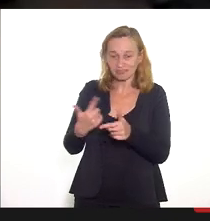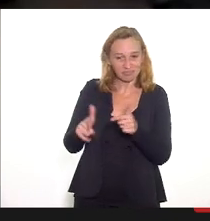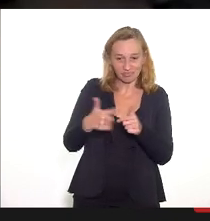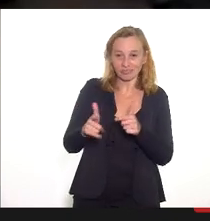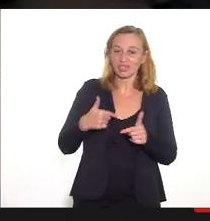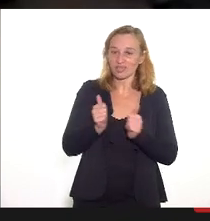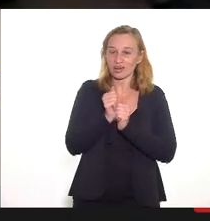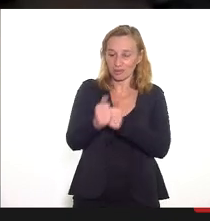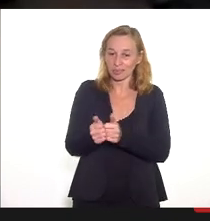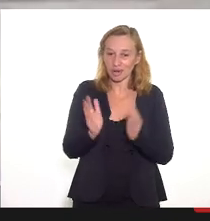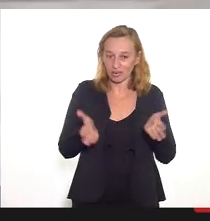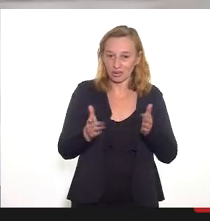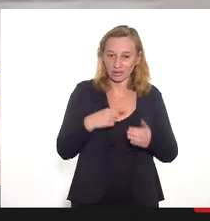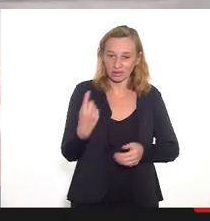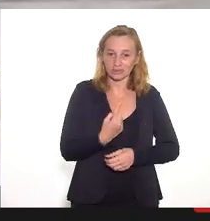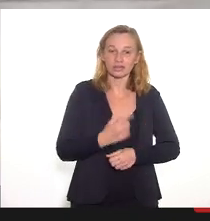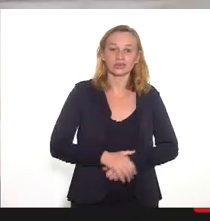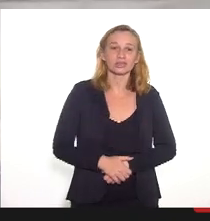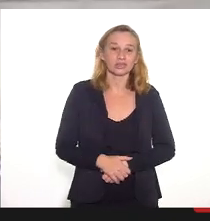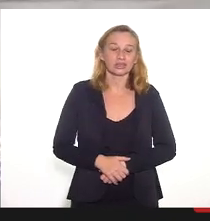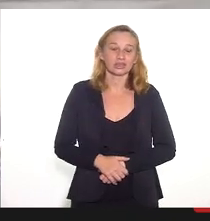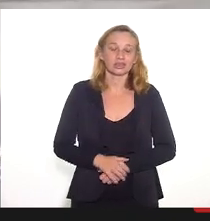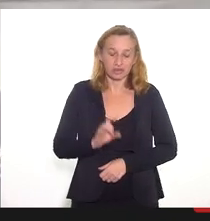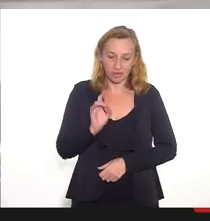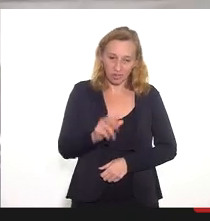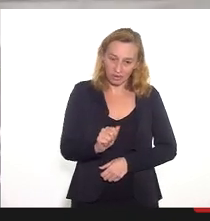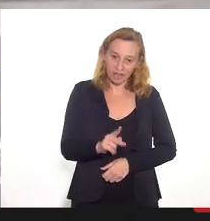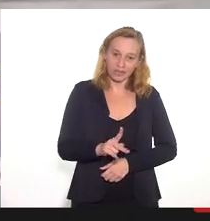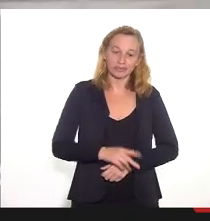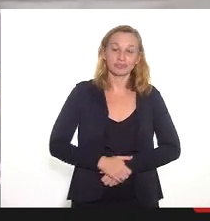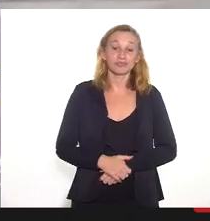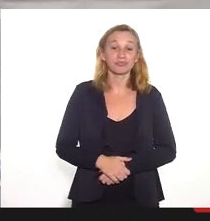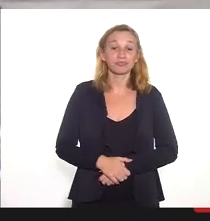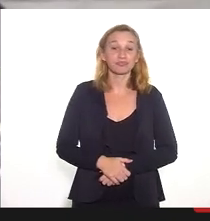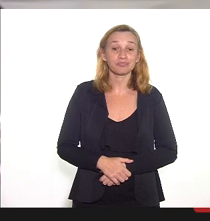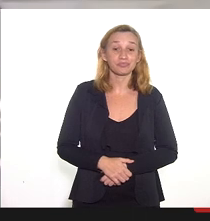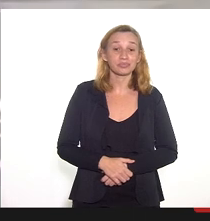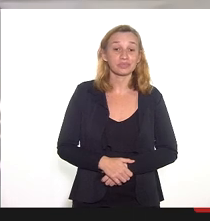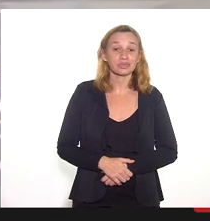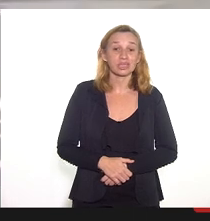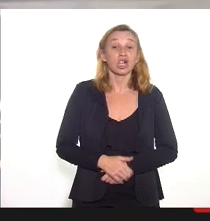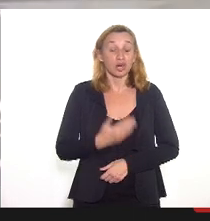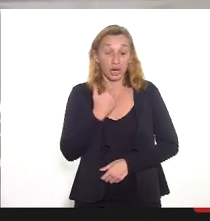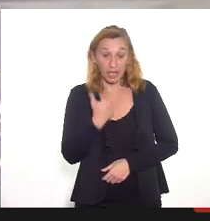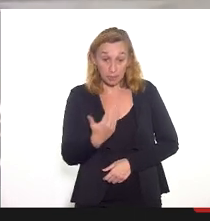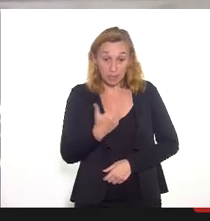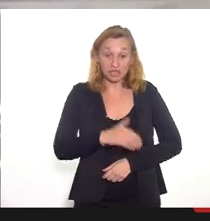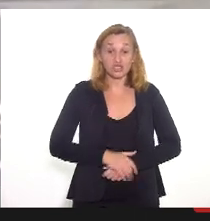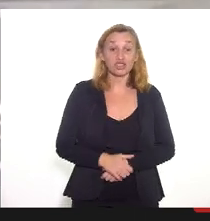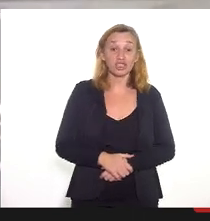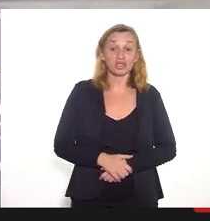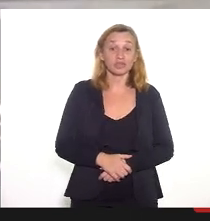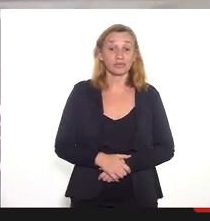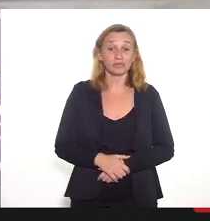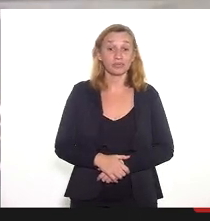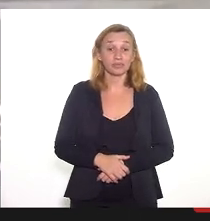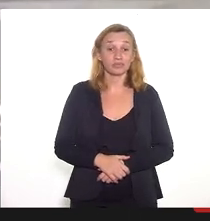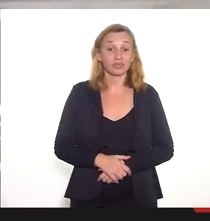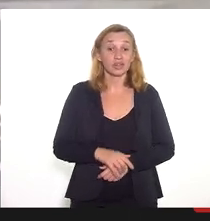acompanhar aqui agora com a gente. Então, que ele depois acompanha. Eu queria, assim, te pedir, para você